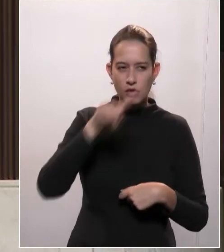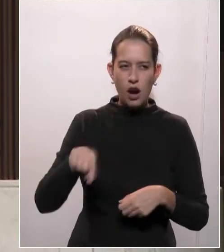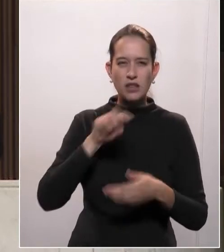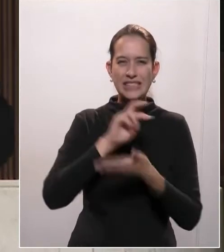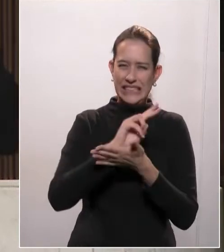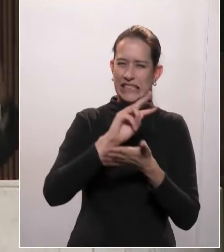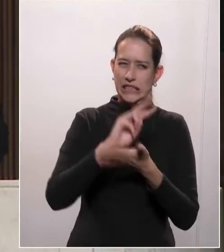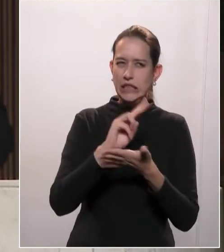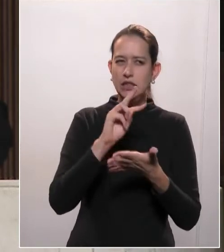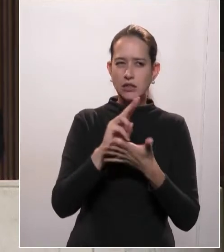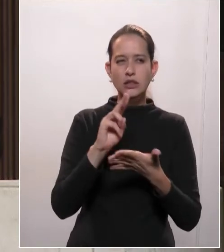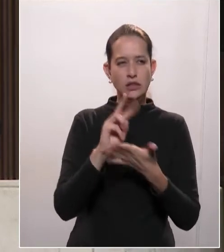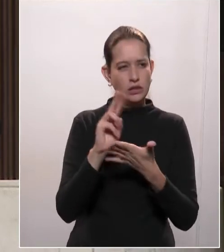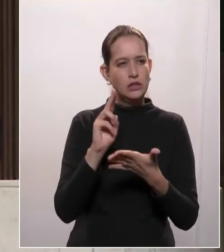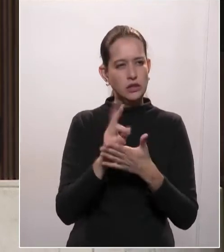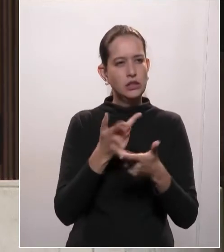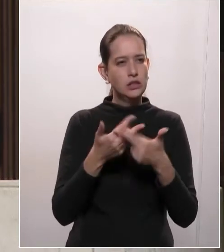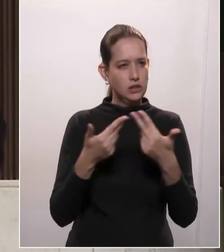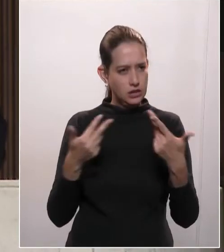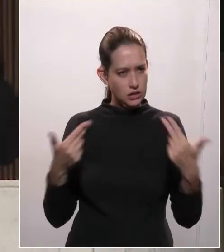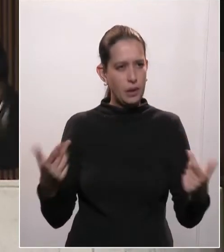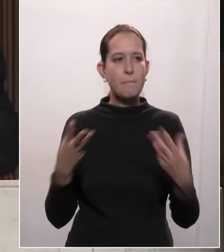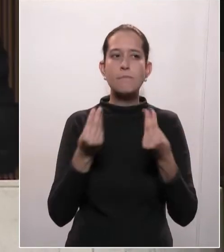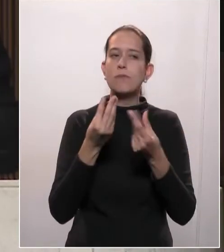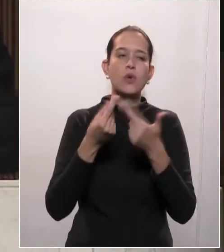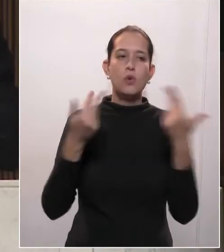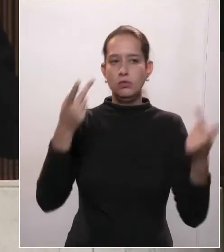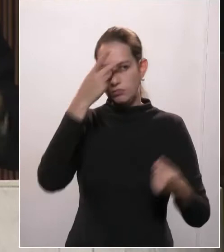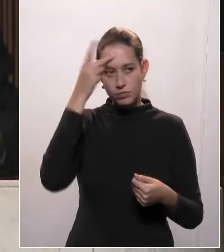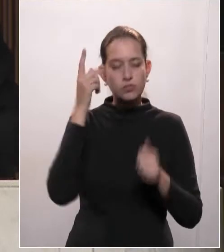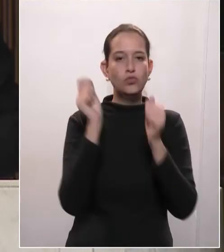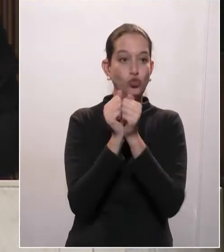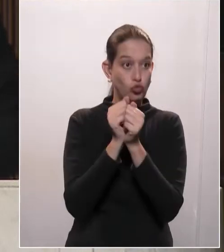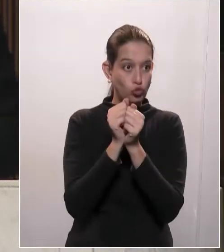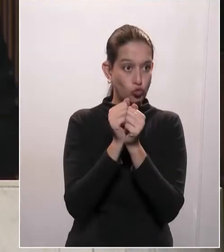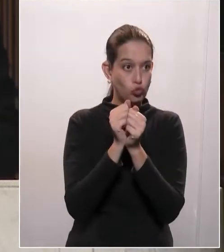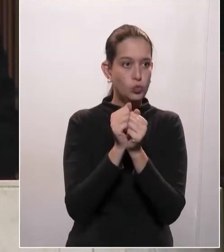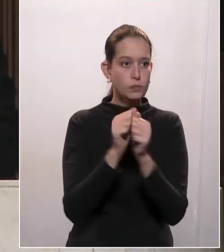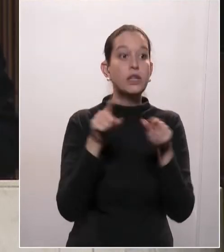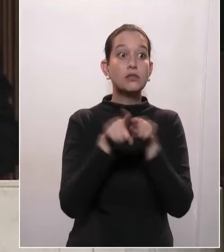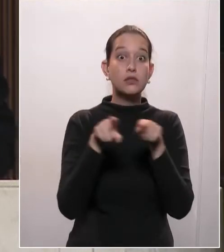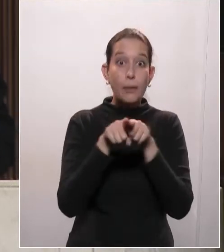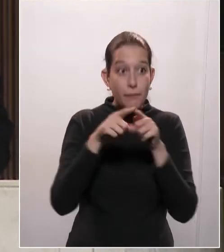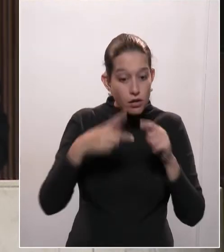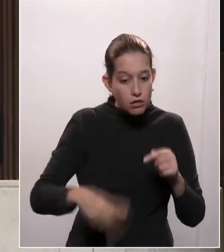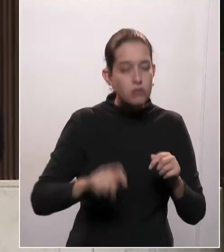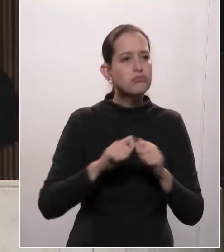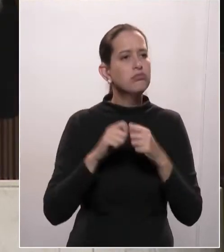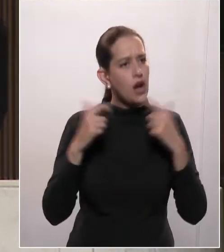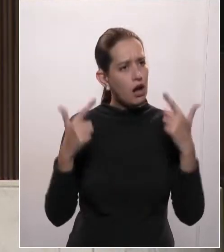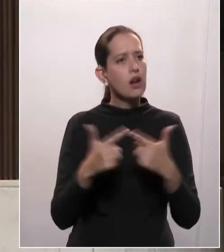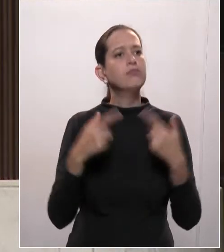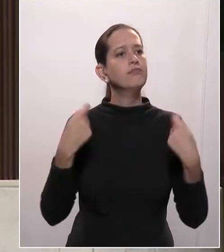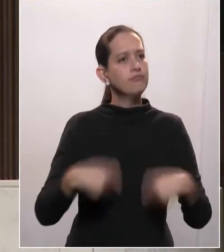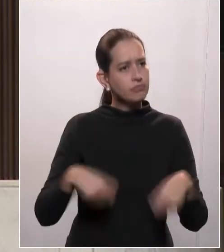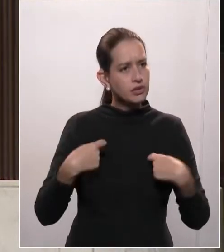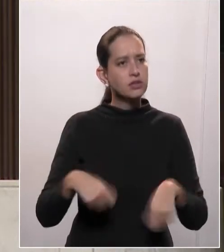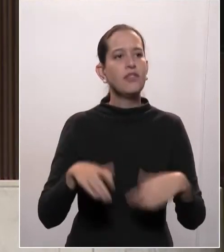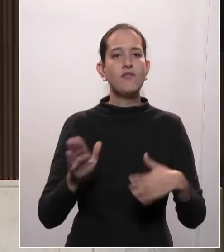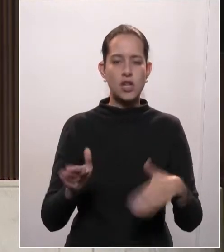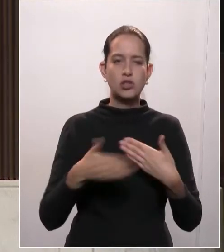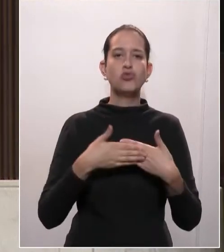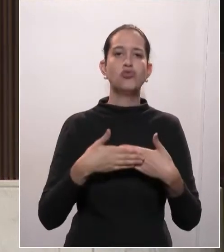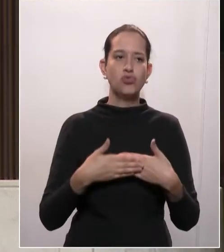que aglomerem pessoas, inclusive aqui nesse espaço na Assembleia Legislativa. Precisamos sinalizar para a